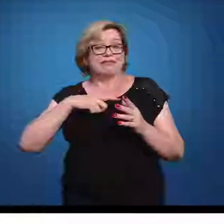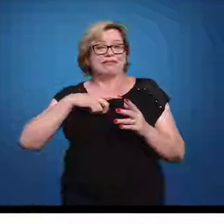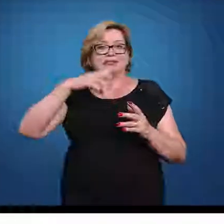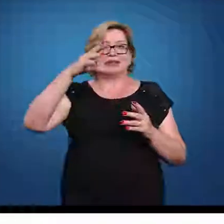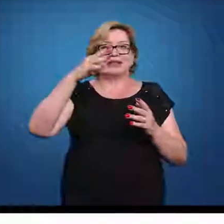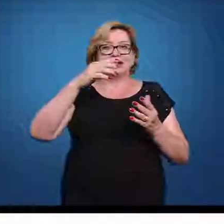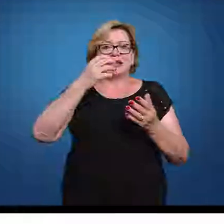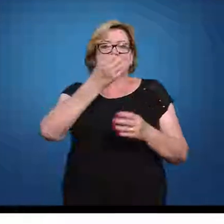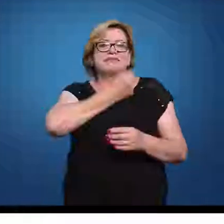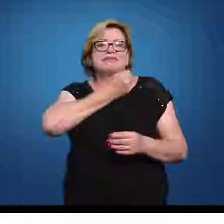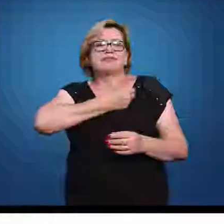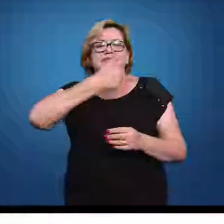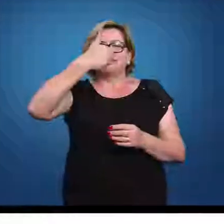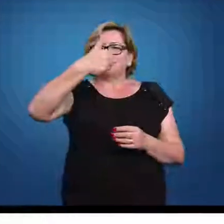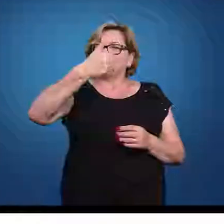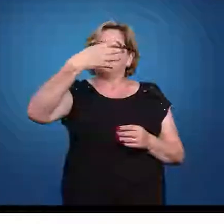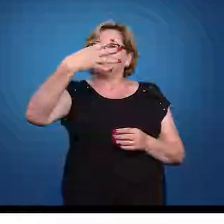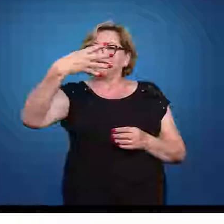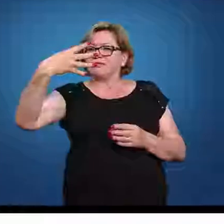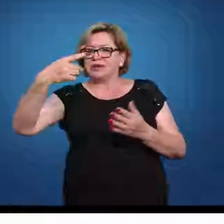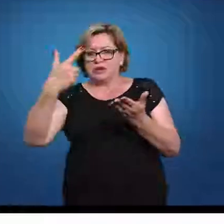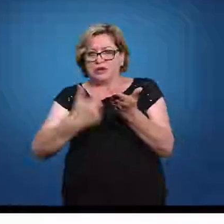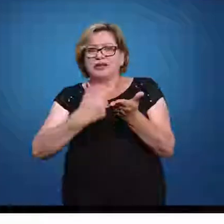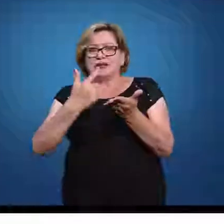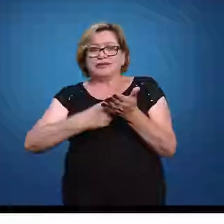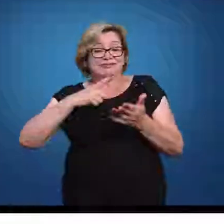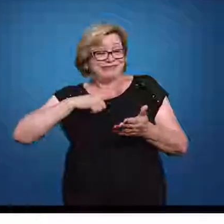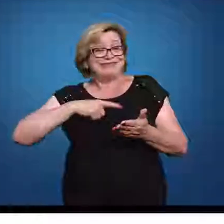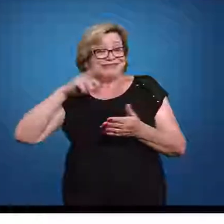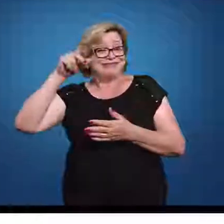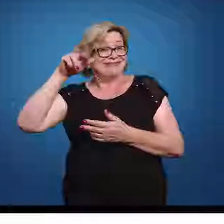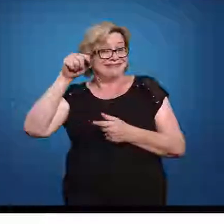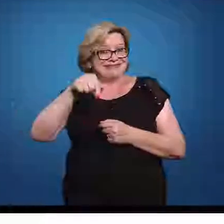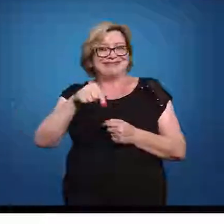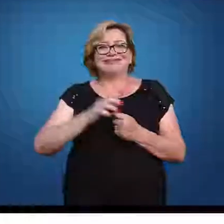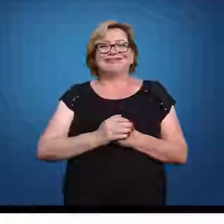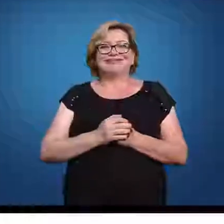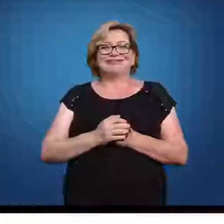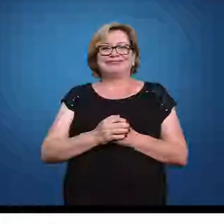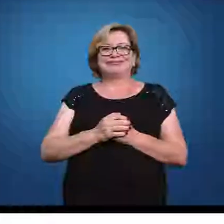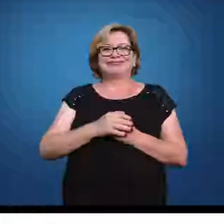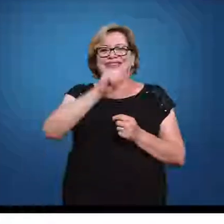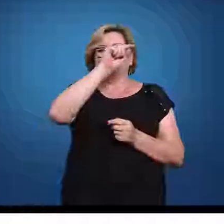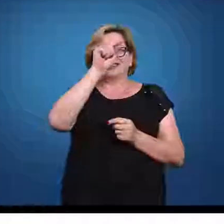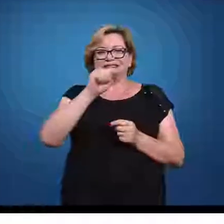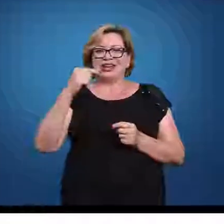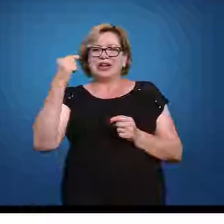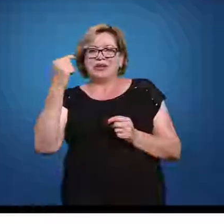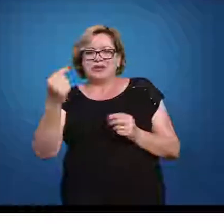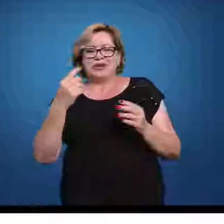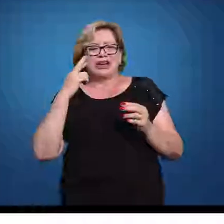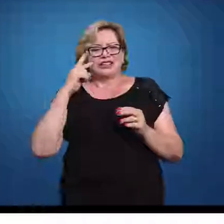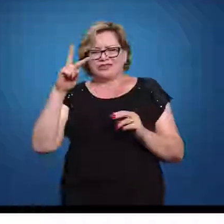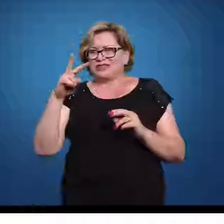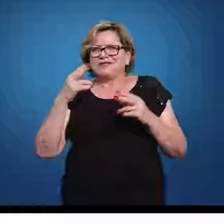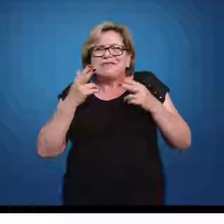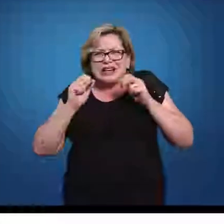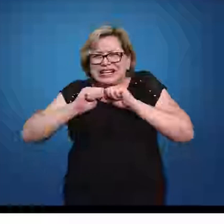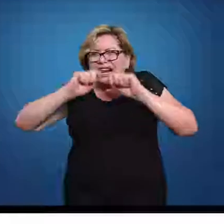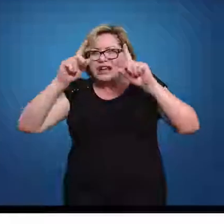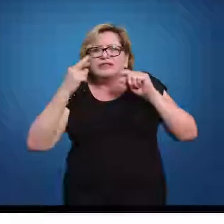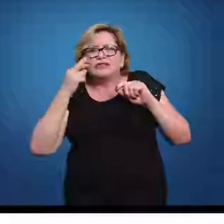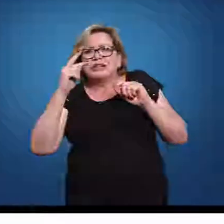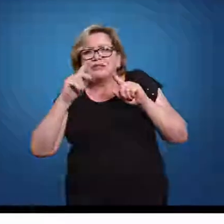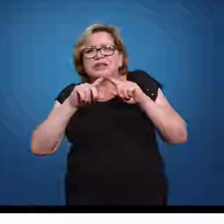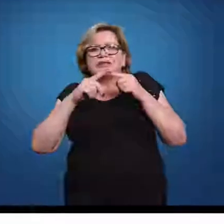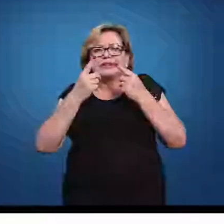lá na página 144. Então, você tem uma tabela com o Z, com o 1. Lógico que aqui a definição não vai ser tão boa para vocês verem, mas vocês vão conseguir